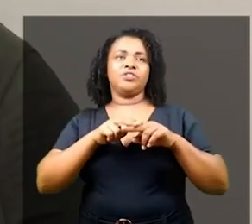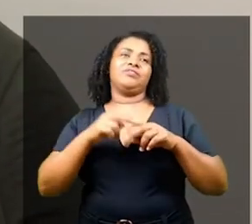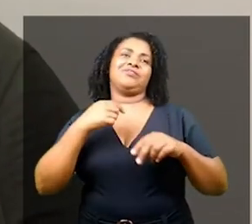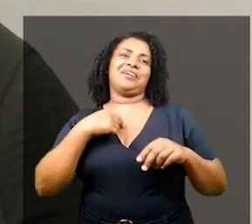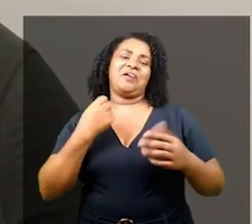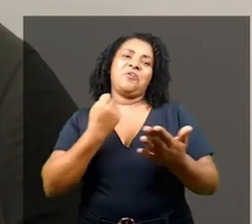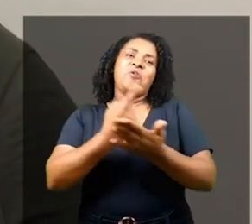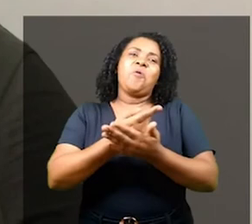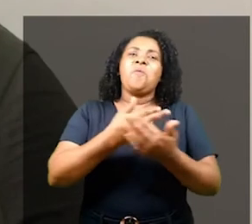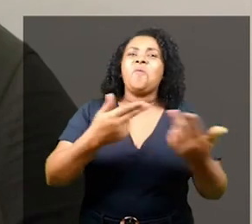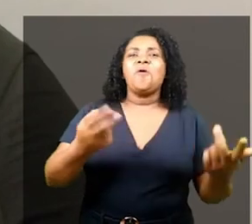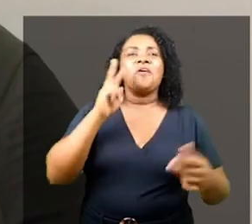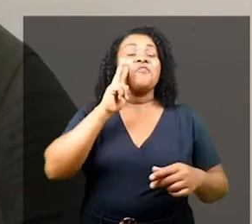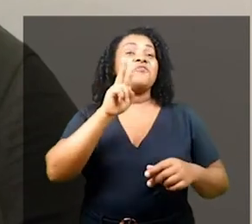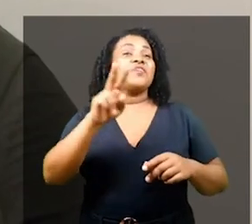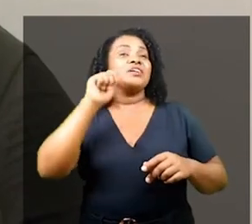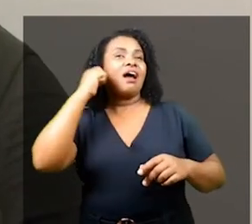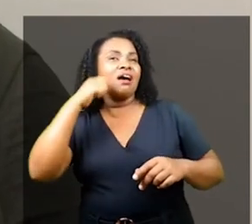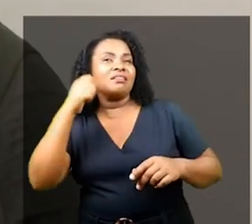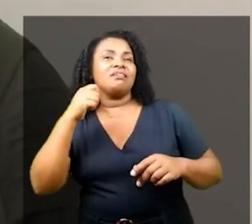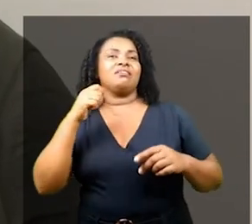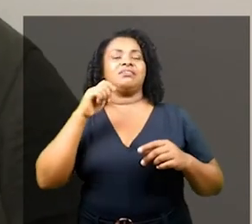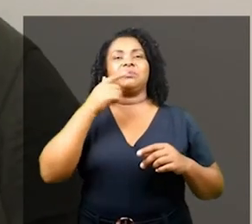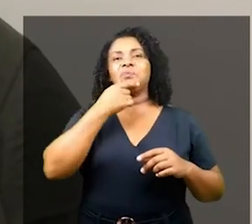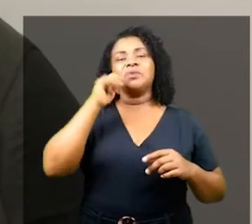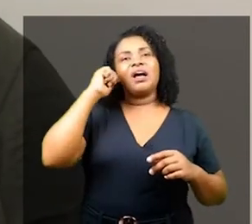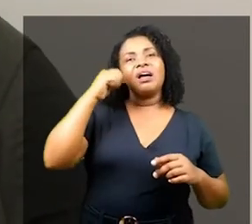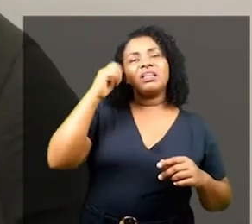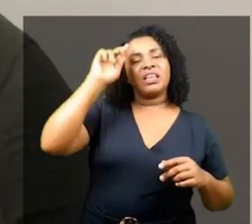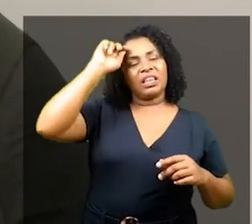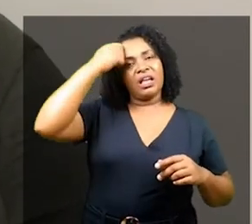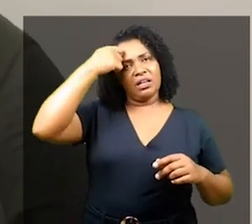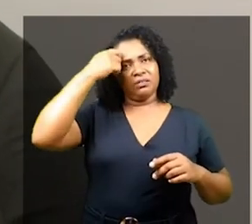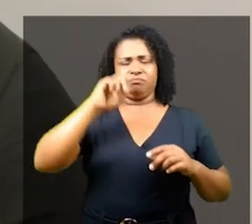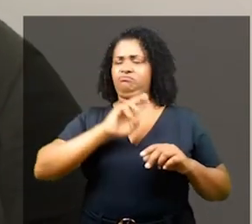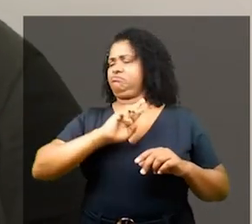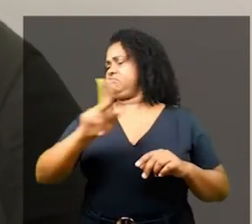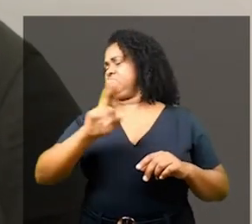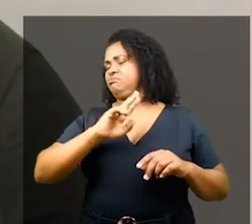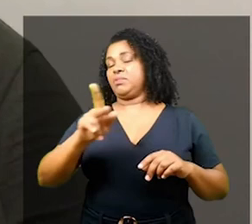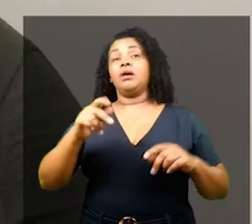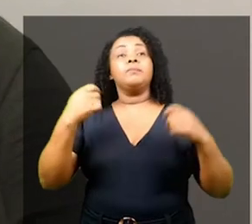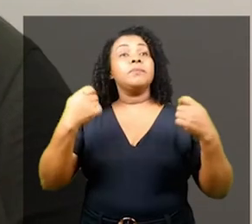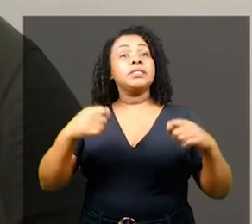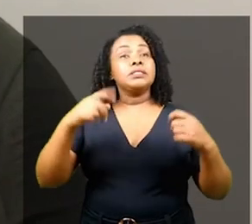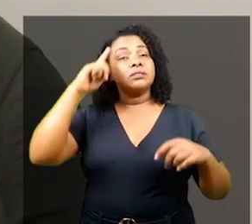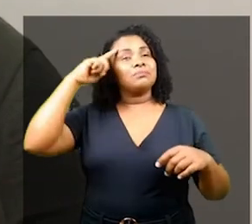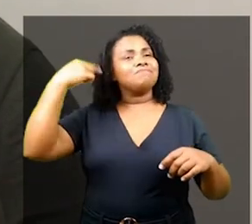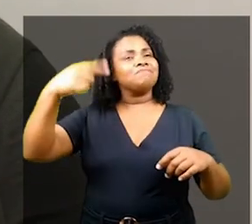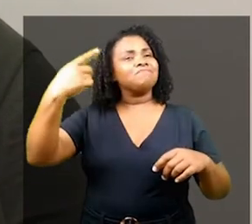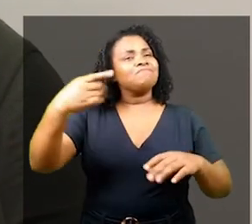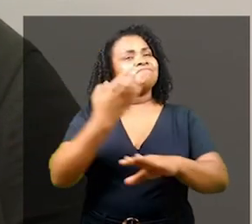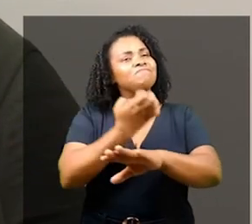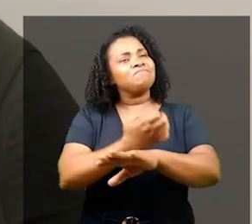porque nossa produção é consumida. Precisamos de mais que consumo. É preciso